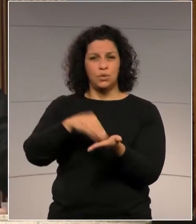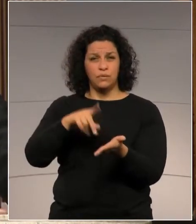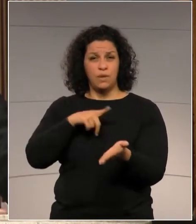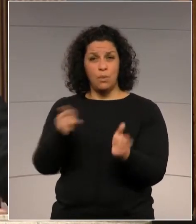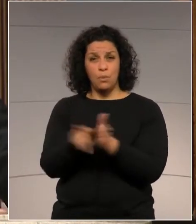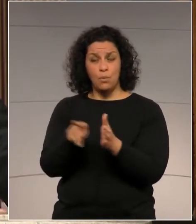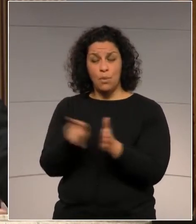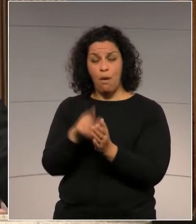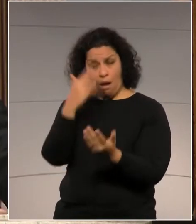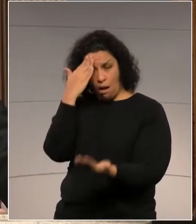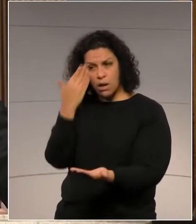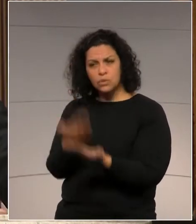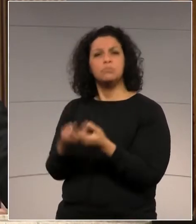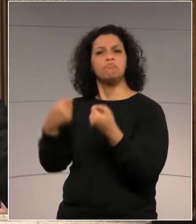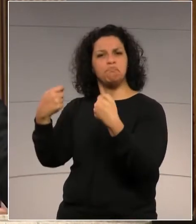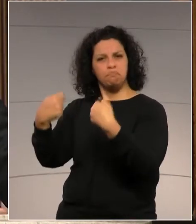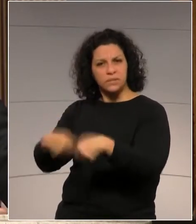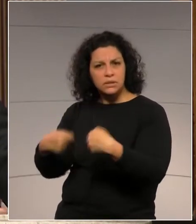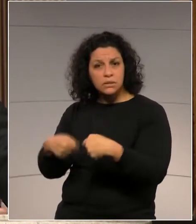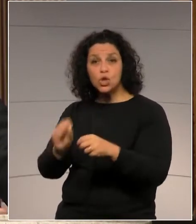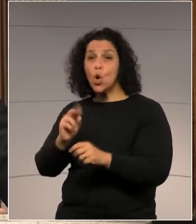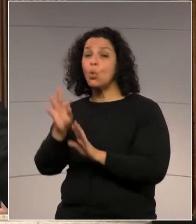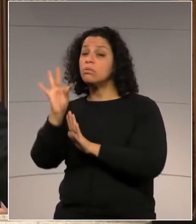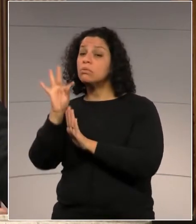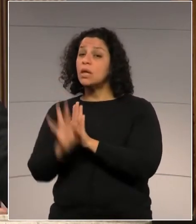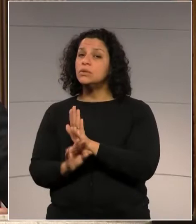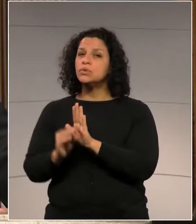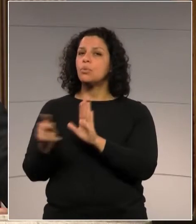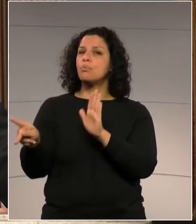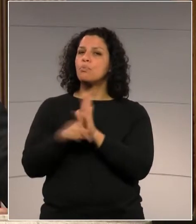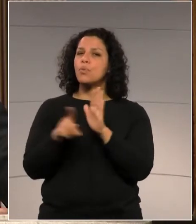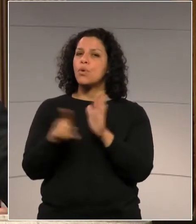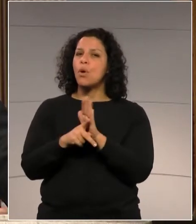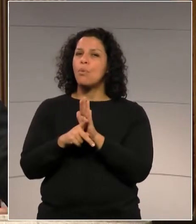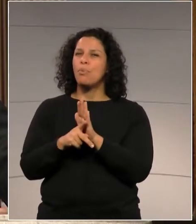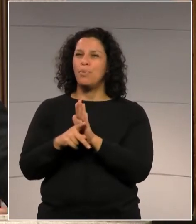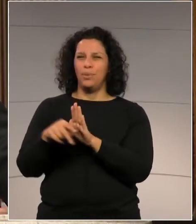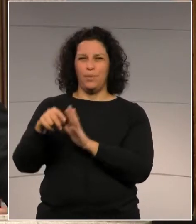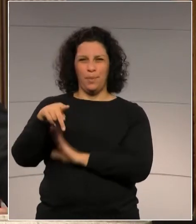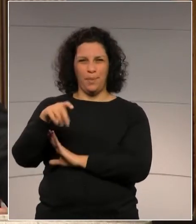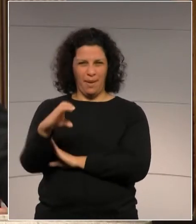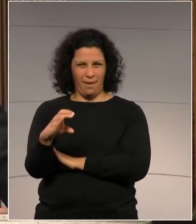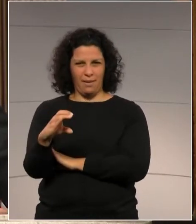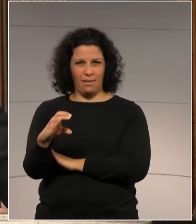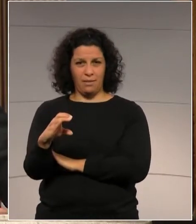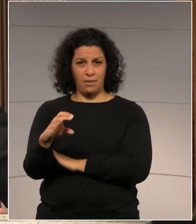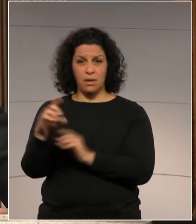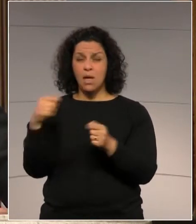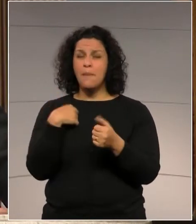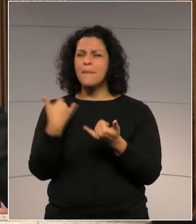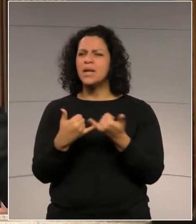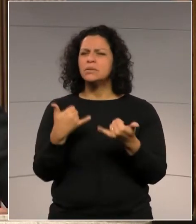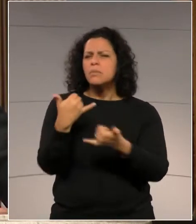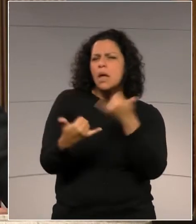crença na necessidade ou no texto da PEC. E esse é o jogo, deputado Homero.